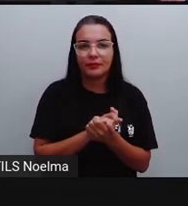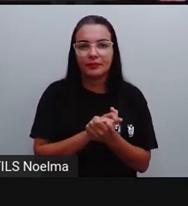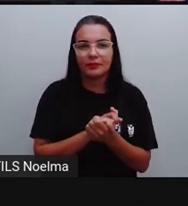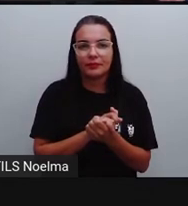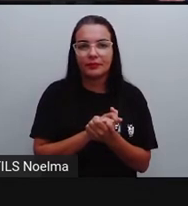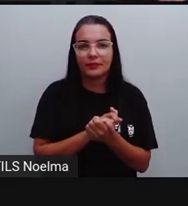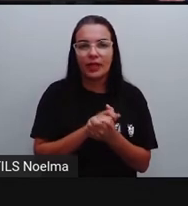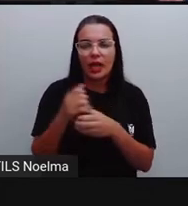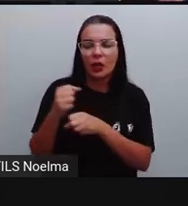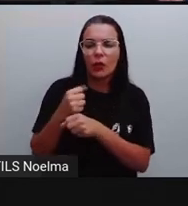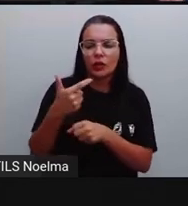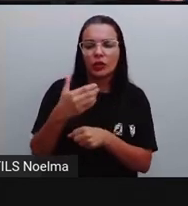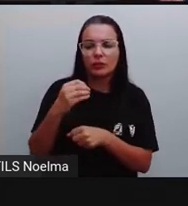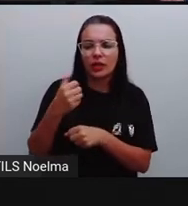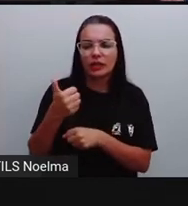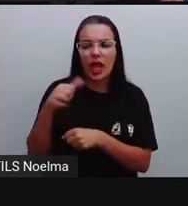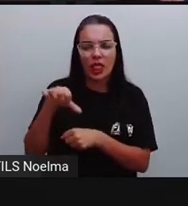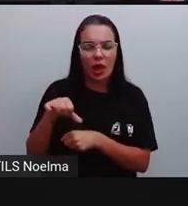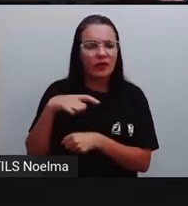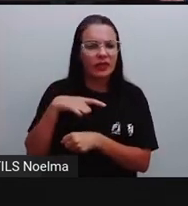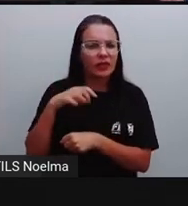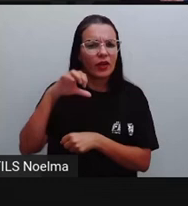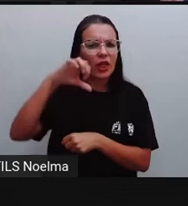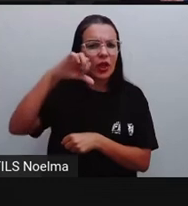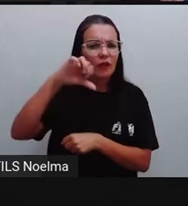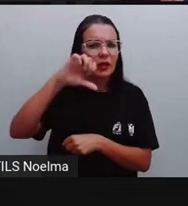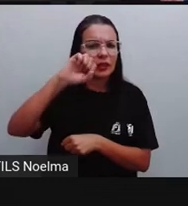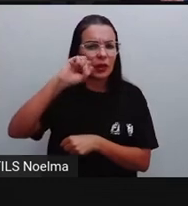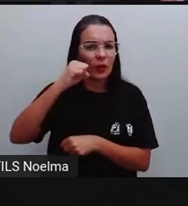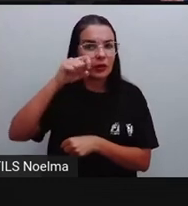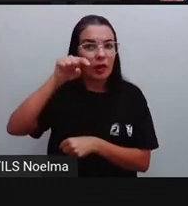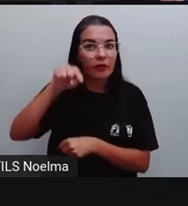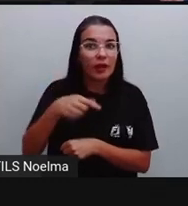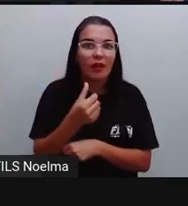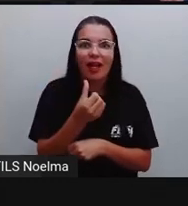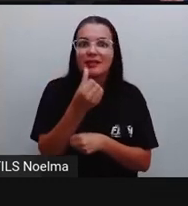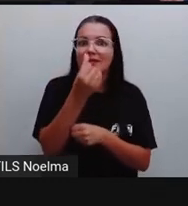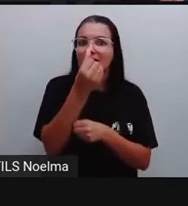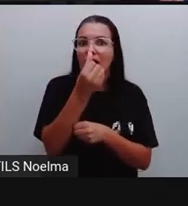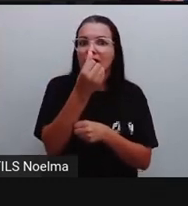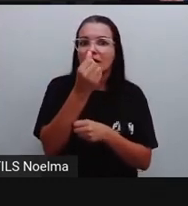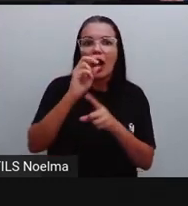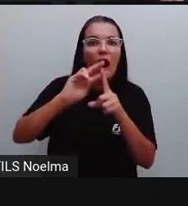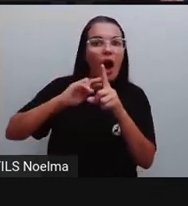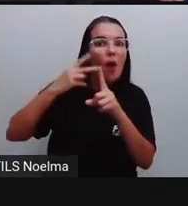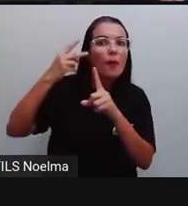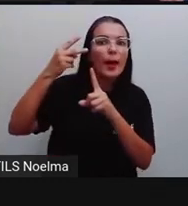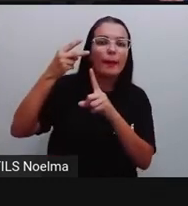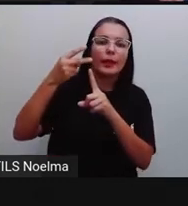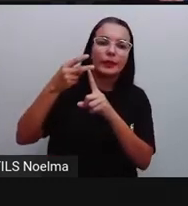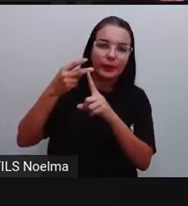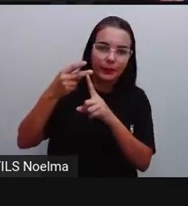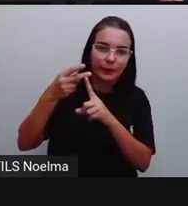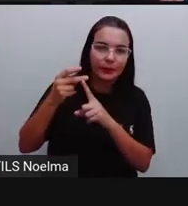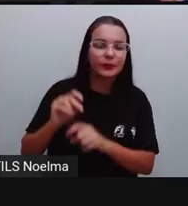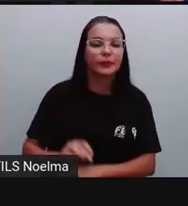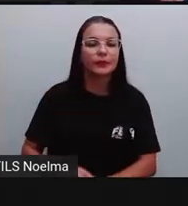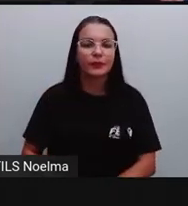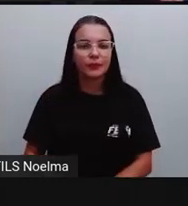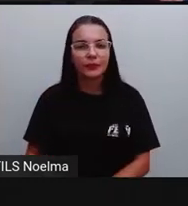Em 2019, 98,6%.